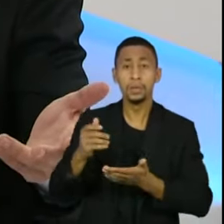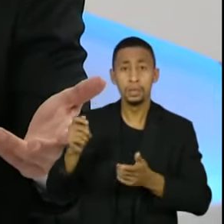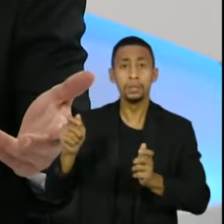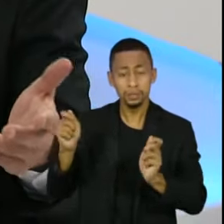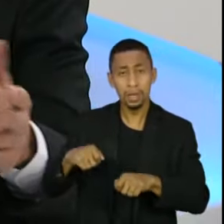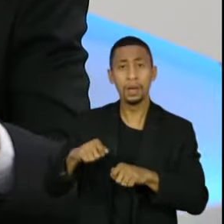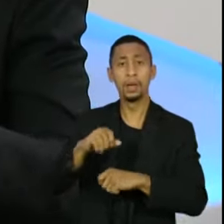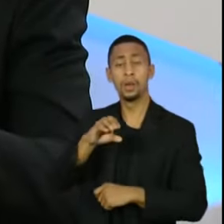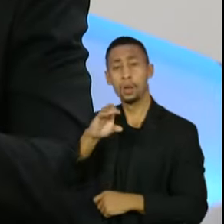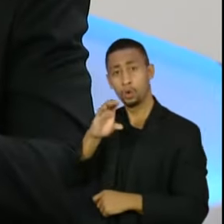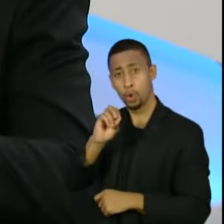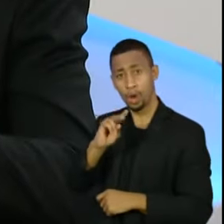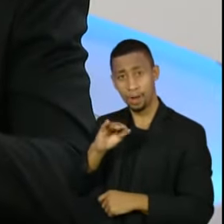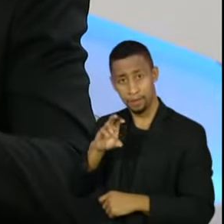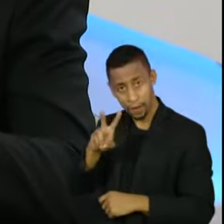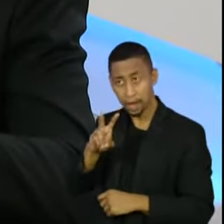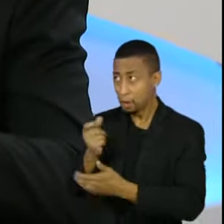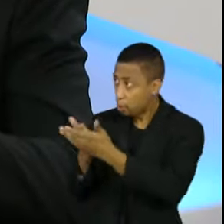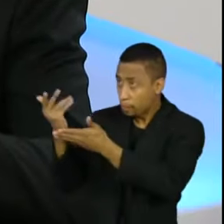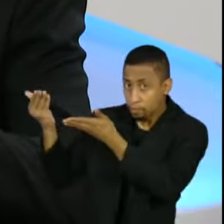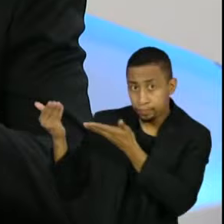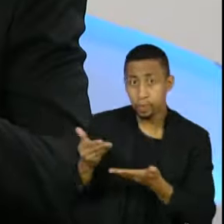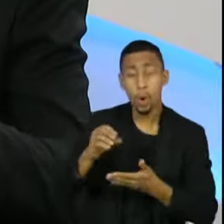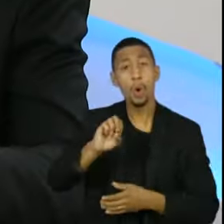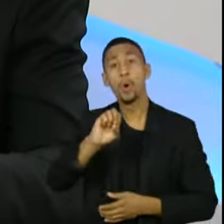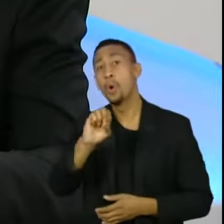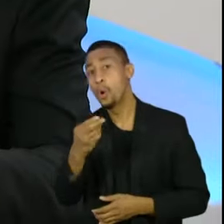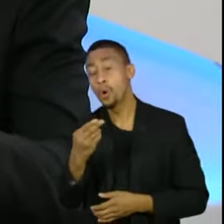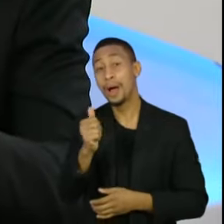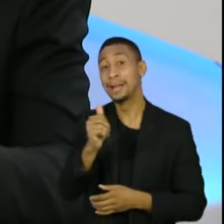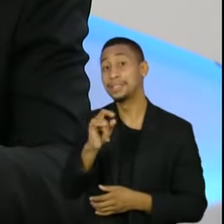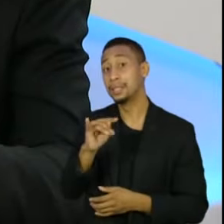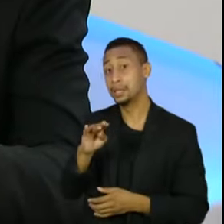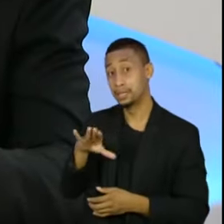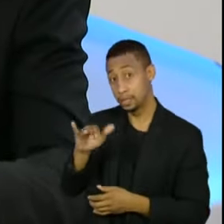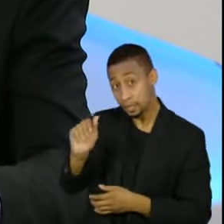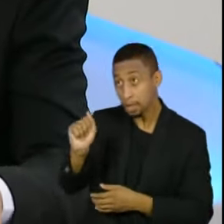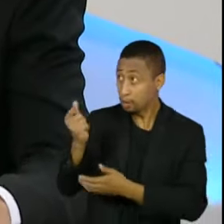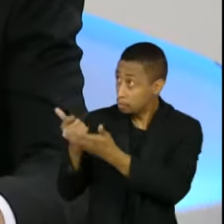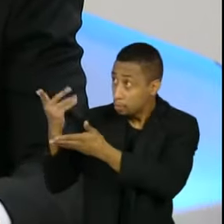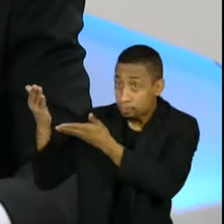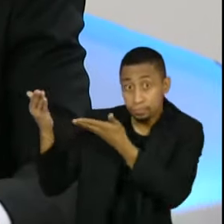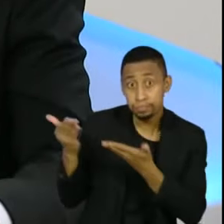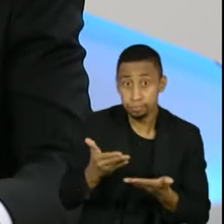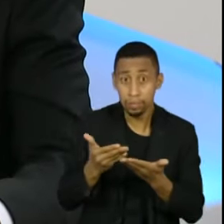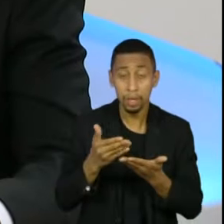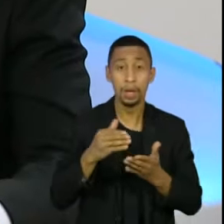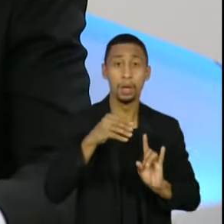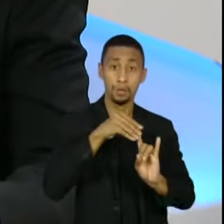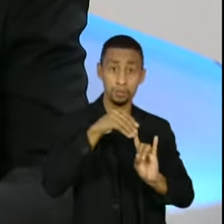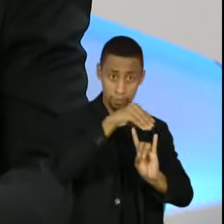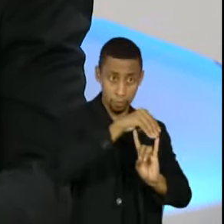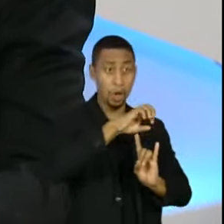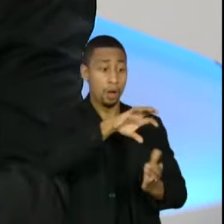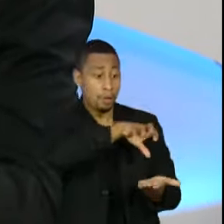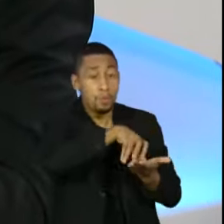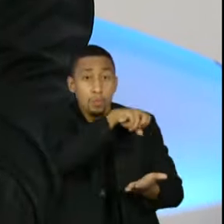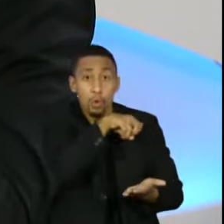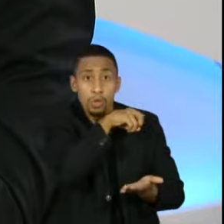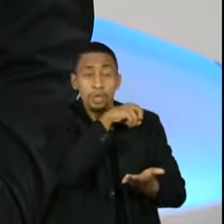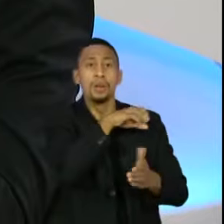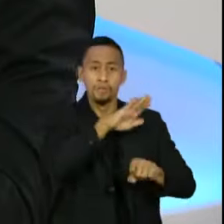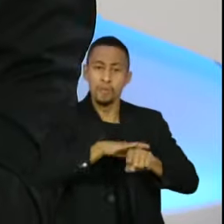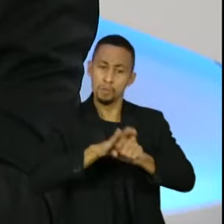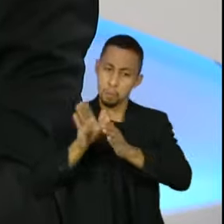da AstraZeneca, essa escala de vacinação desses dois institutos é que permitirá a imunização dos brasileiros e se nós